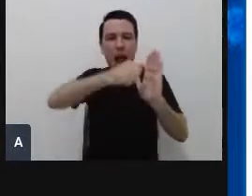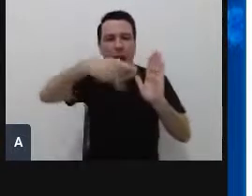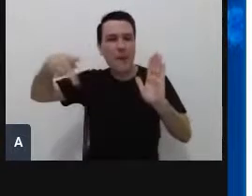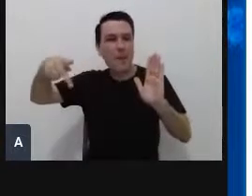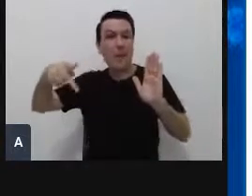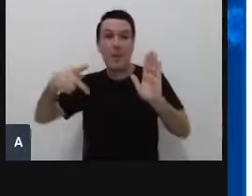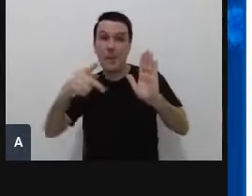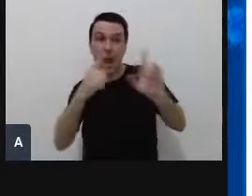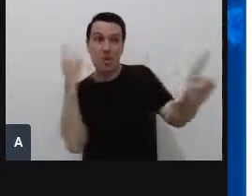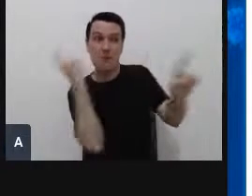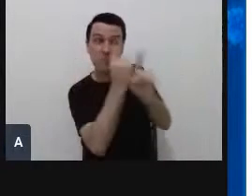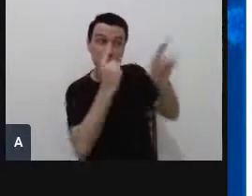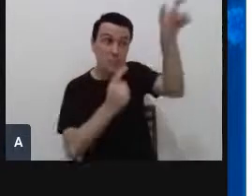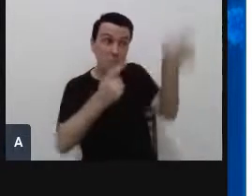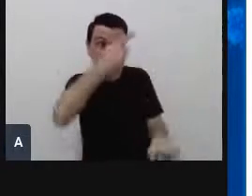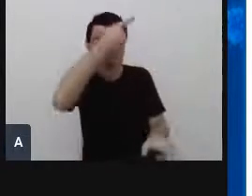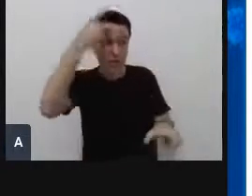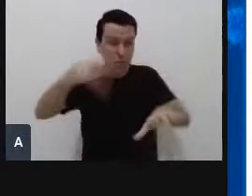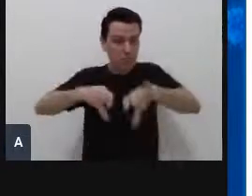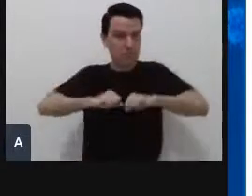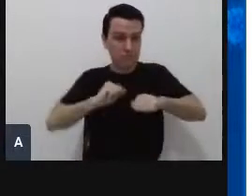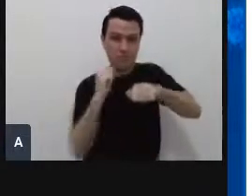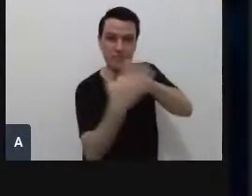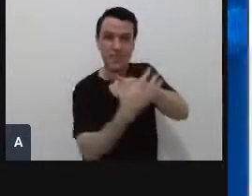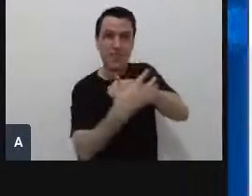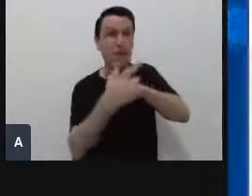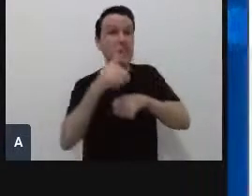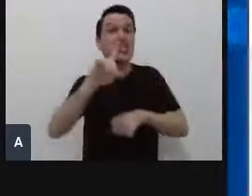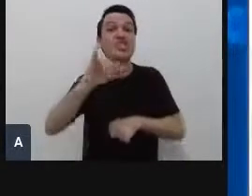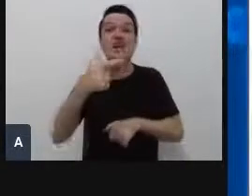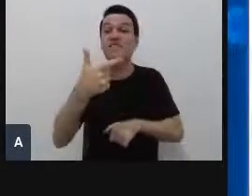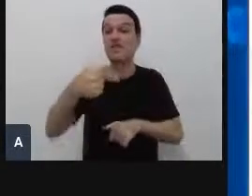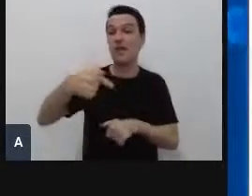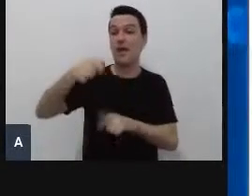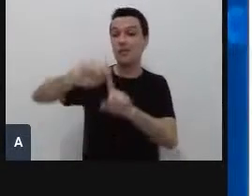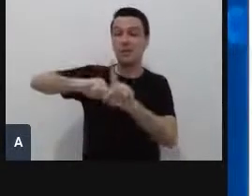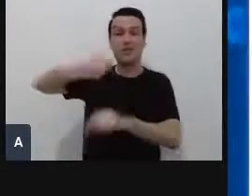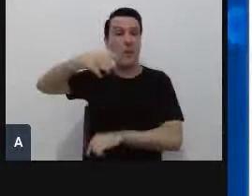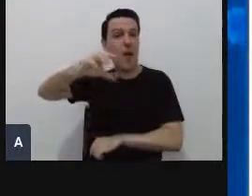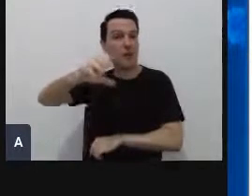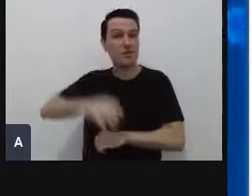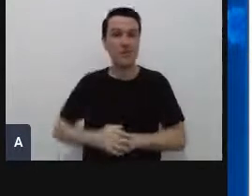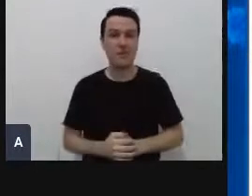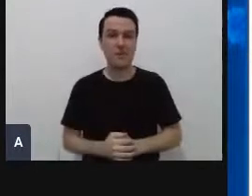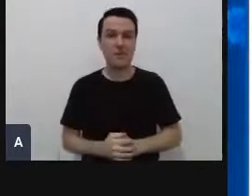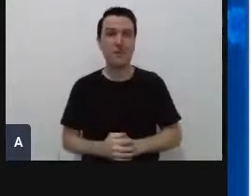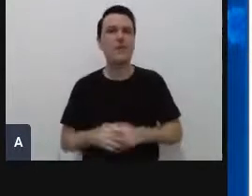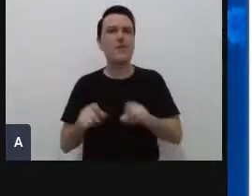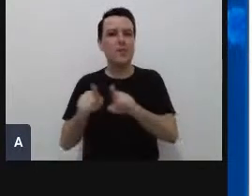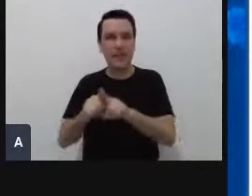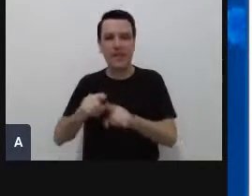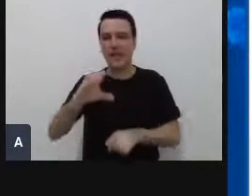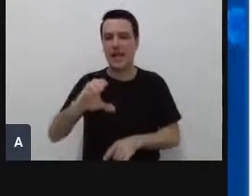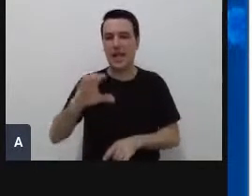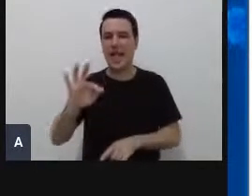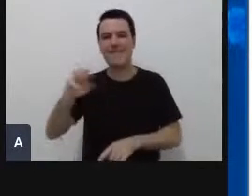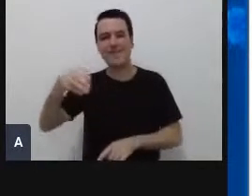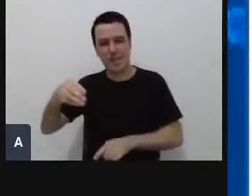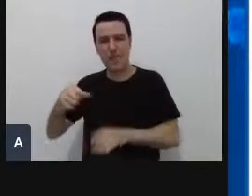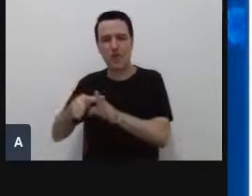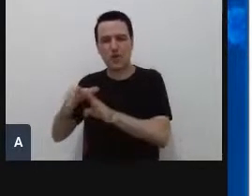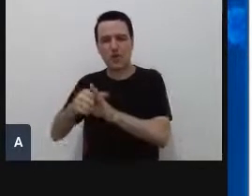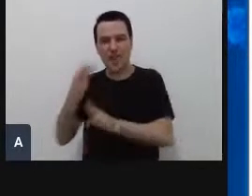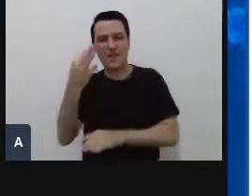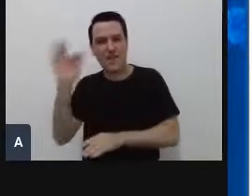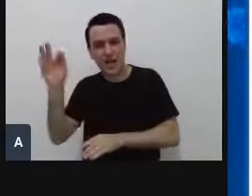pessoas ao coronavírus, foi lá 27 de março, e aí os conselhos federais de medicina tendo que mudar